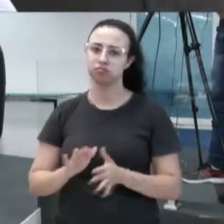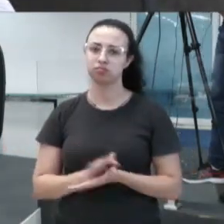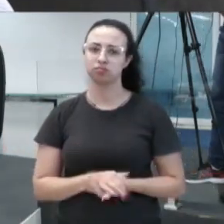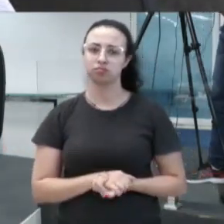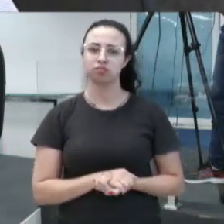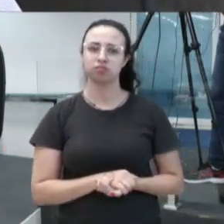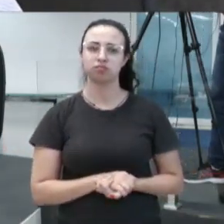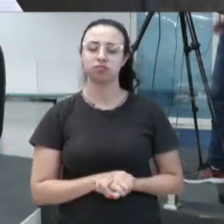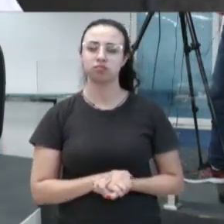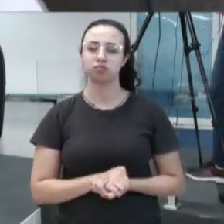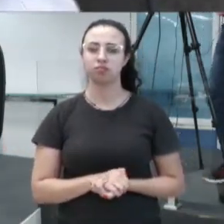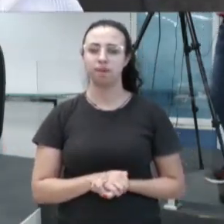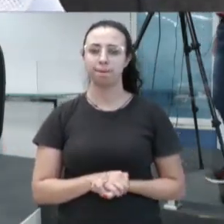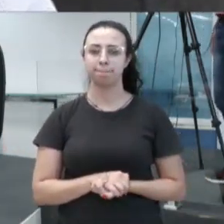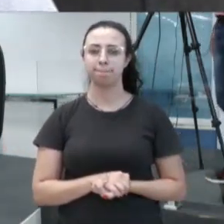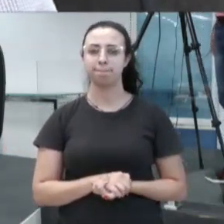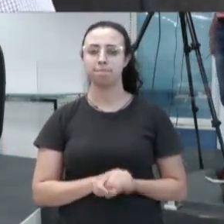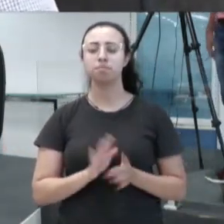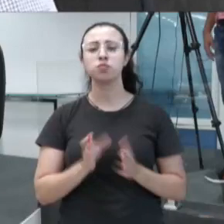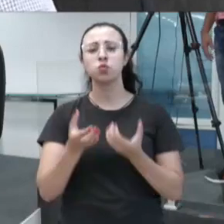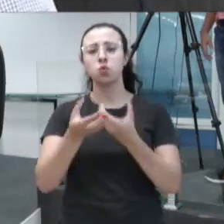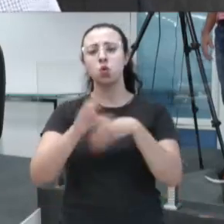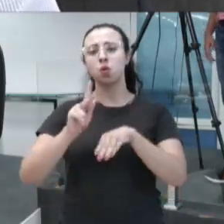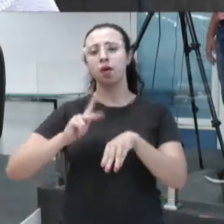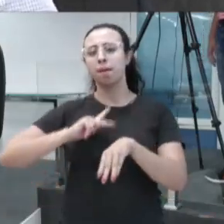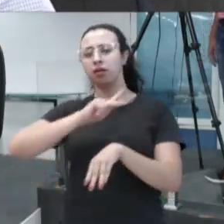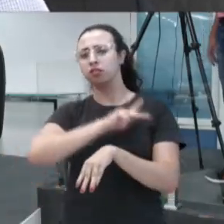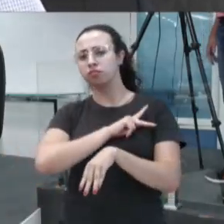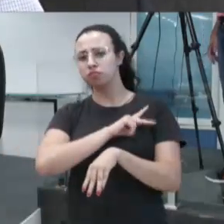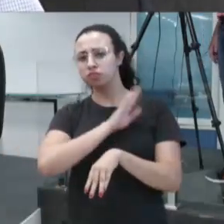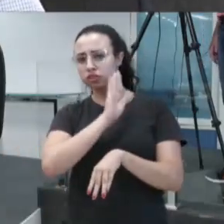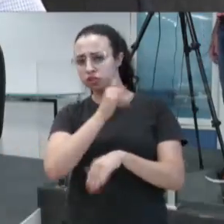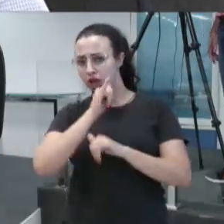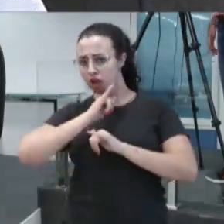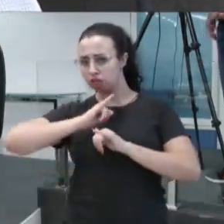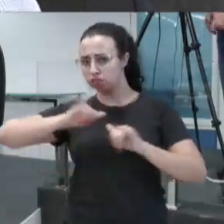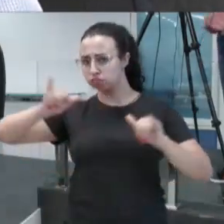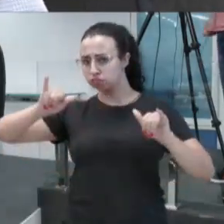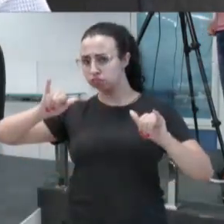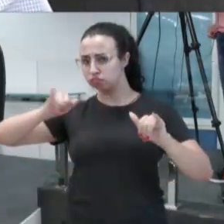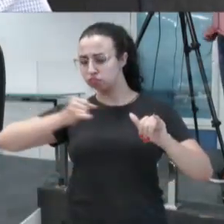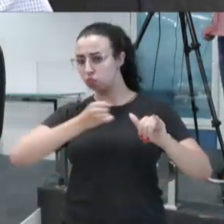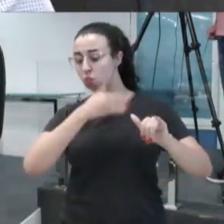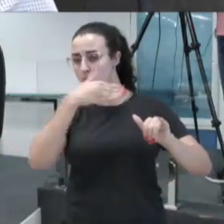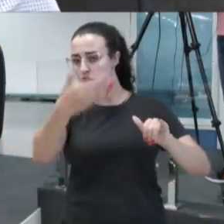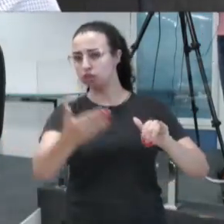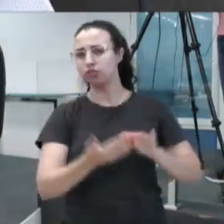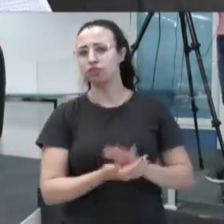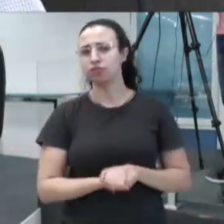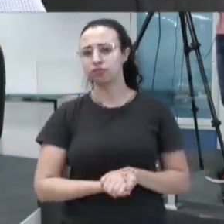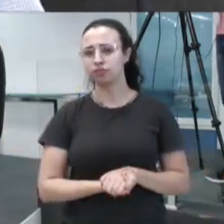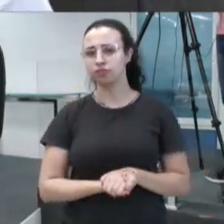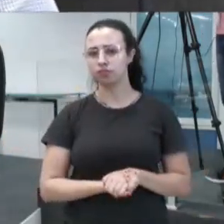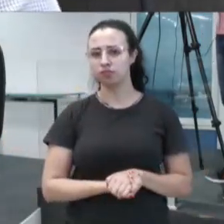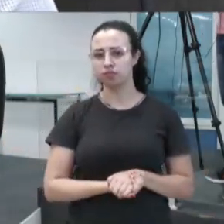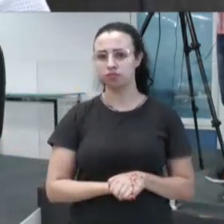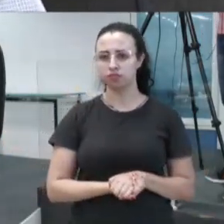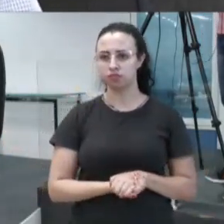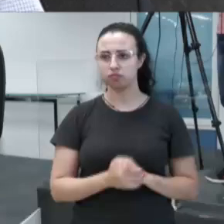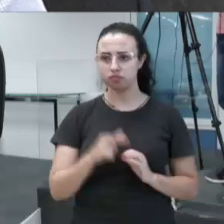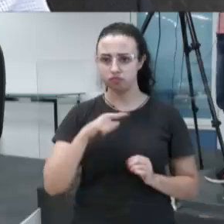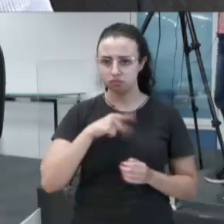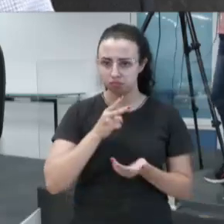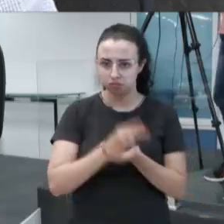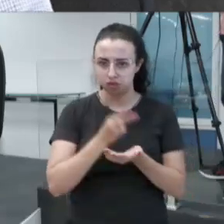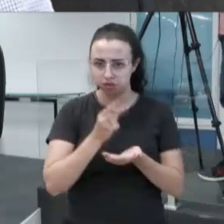contratados. E o concurso público? Já foi anunciado? Quando será feito? Será o mesmo impasse, o mesmo